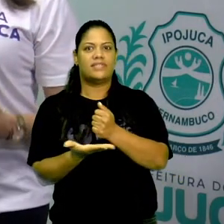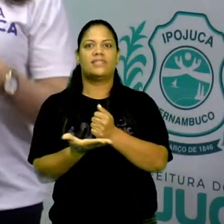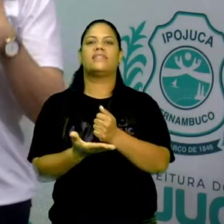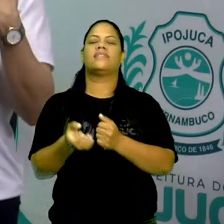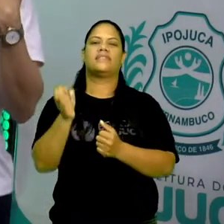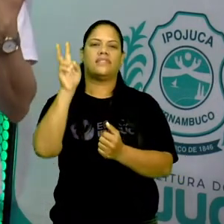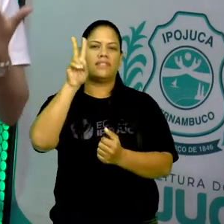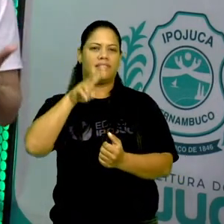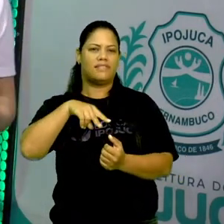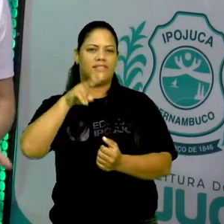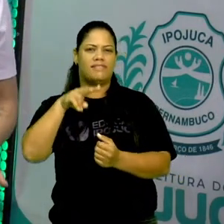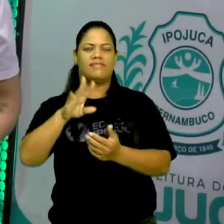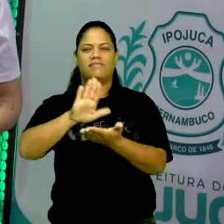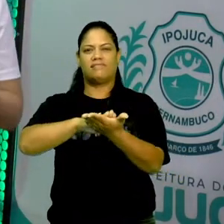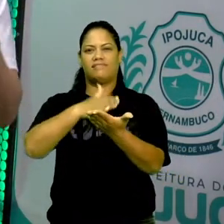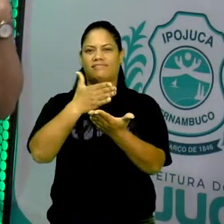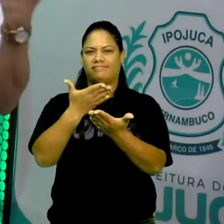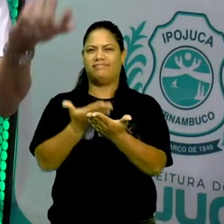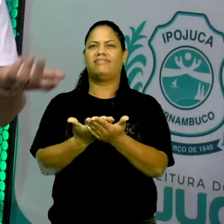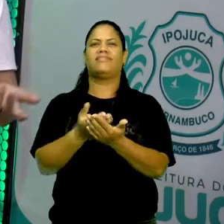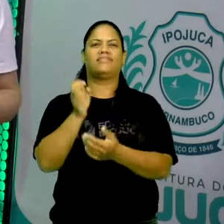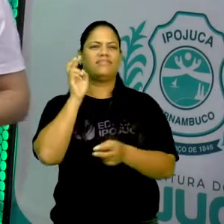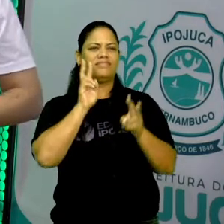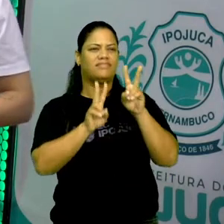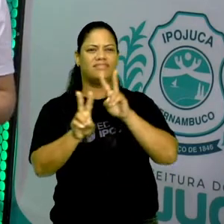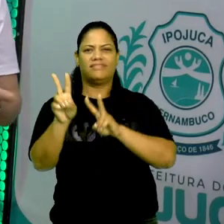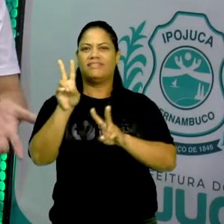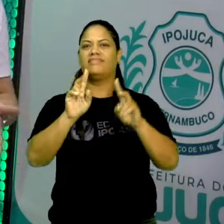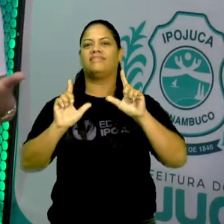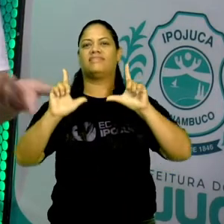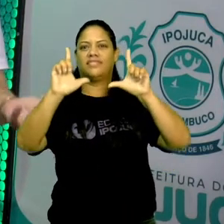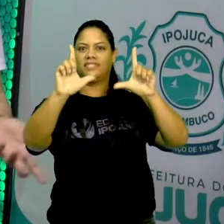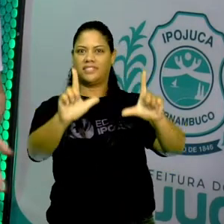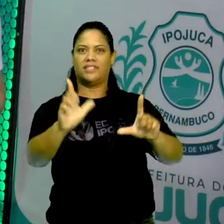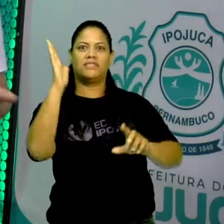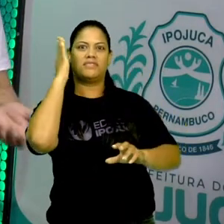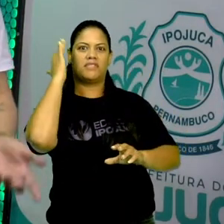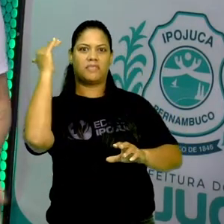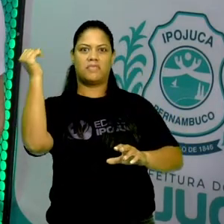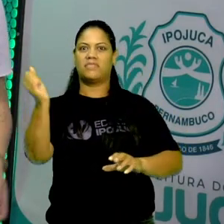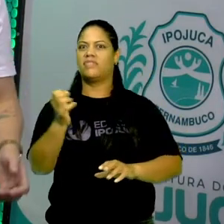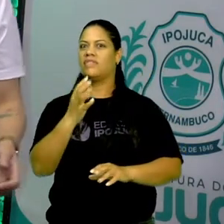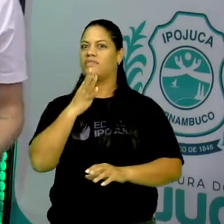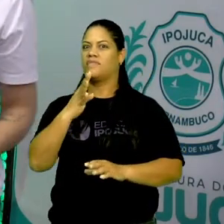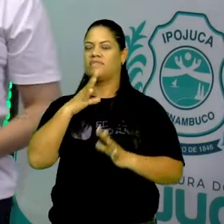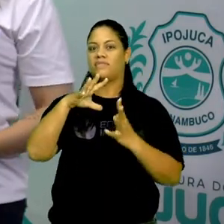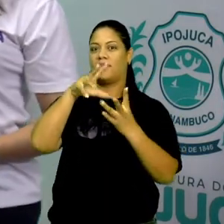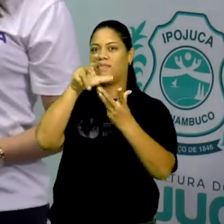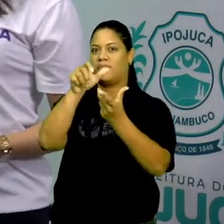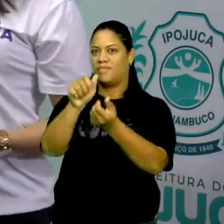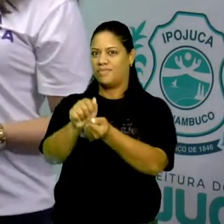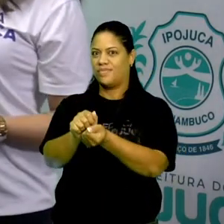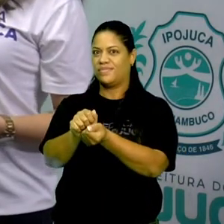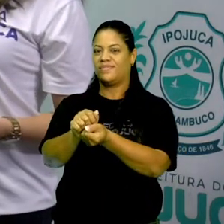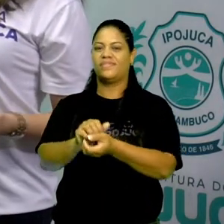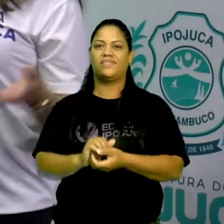sua leitura, nas suas impressões desta obra, tão famosa e tão conhecida mundialmente.